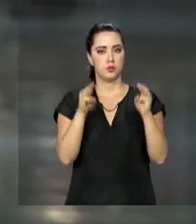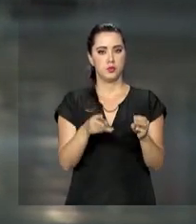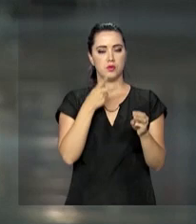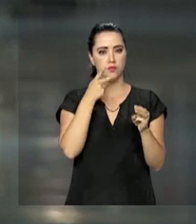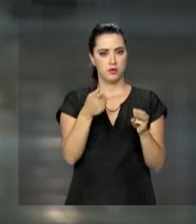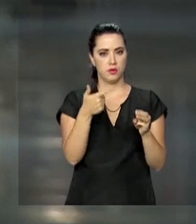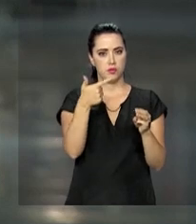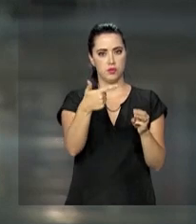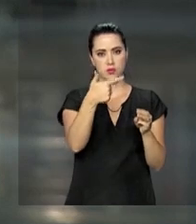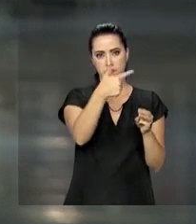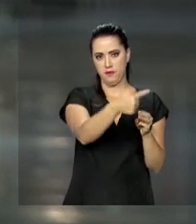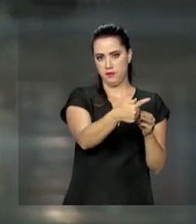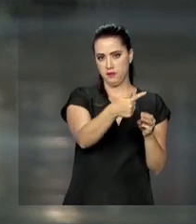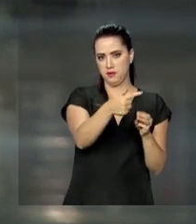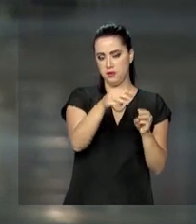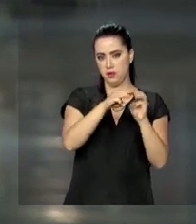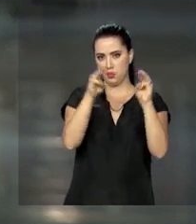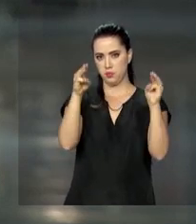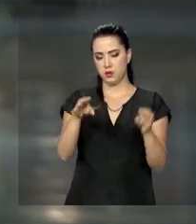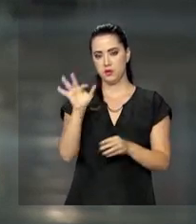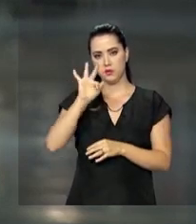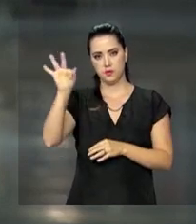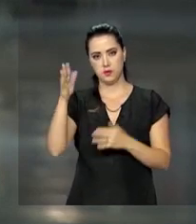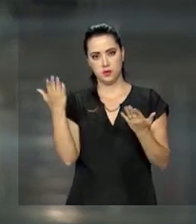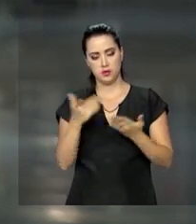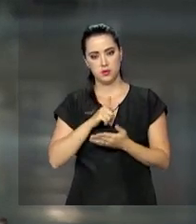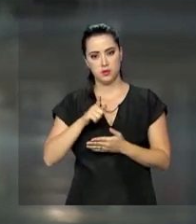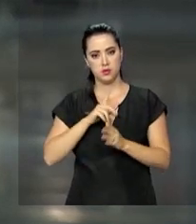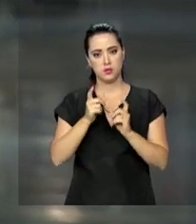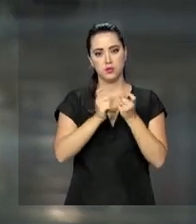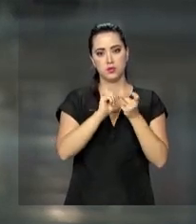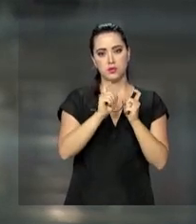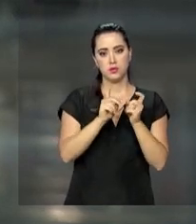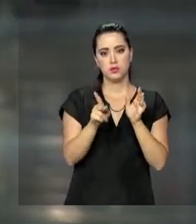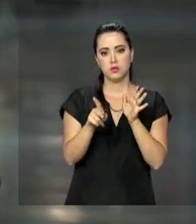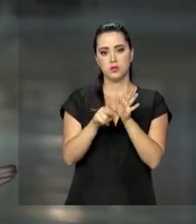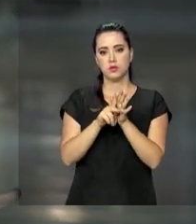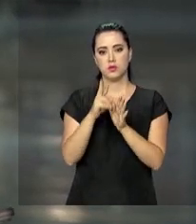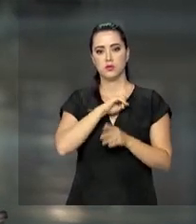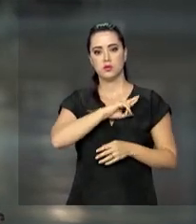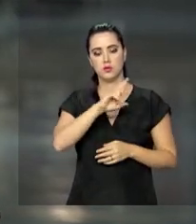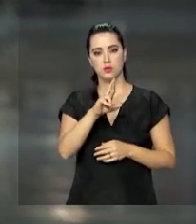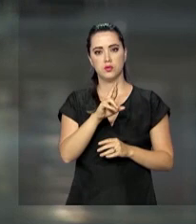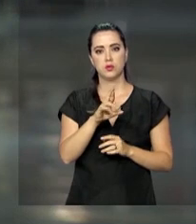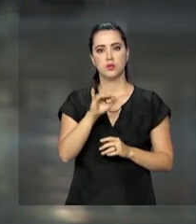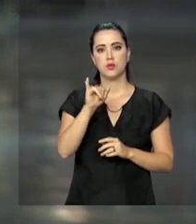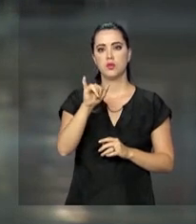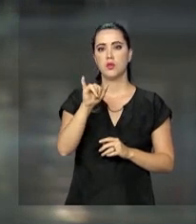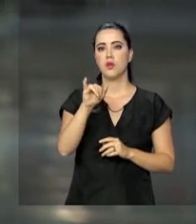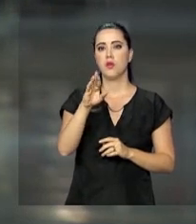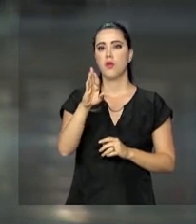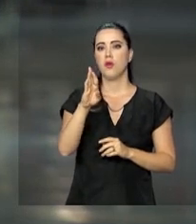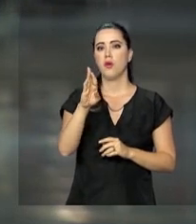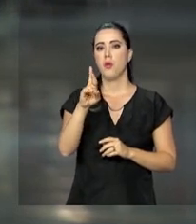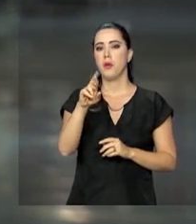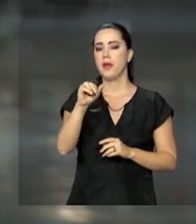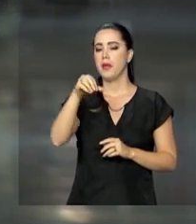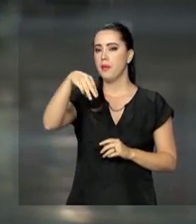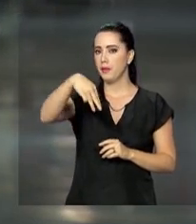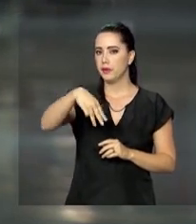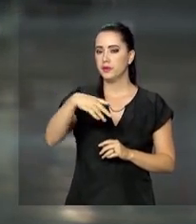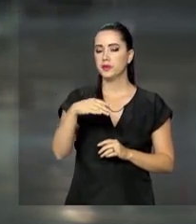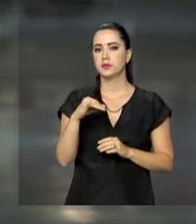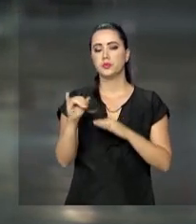27 museus federais que hoje estão sob administração, sob responsabilidade do Ibram, o Instituto Brasileiro de